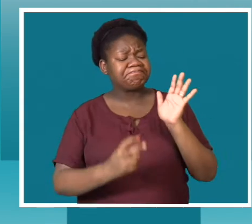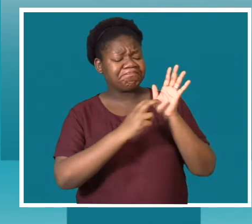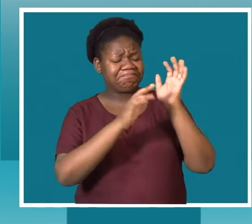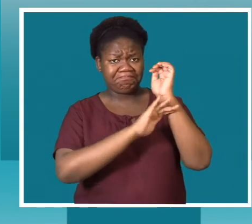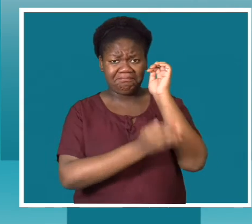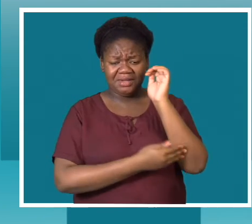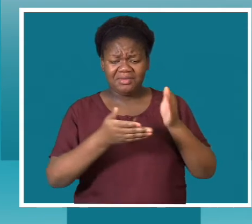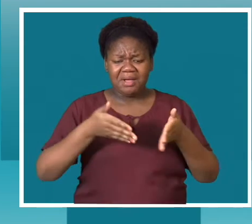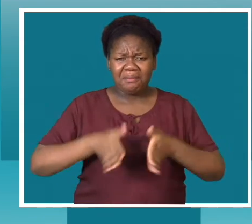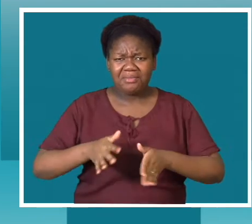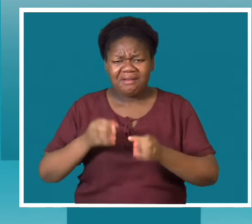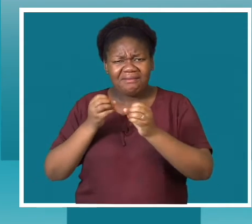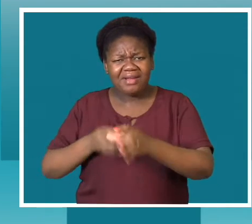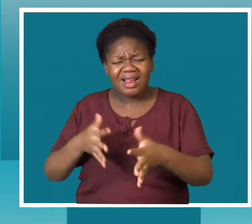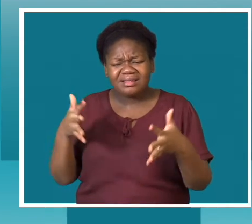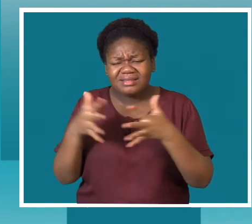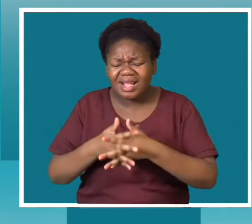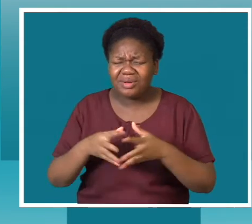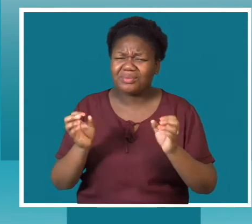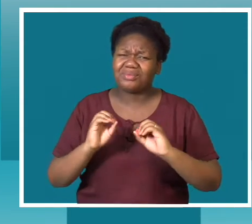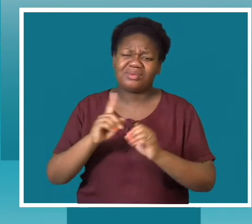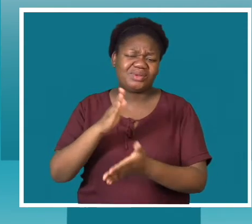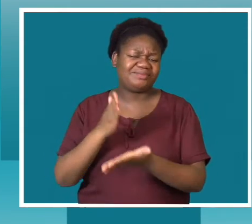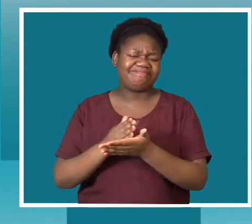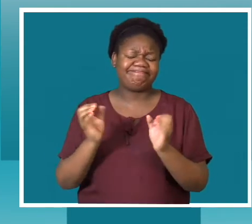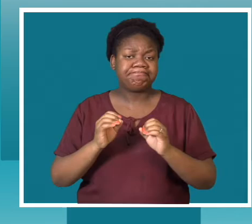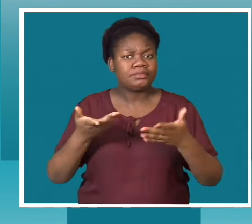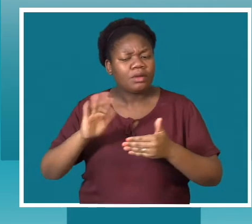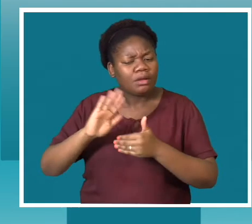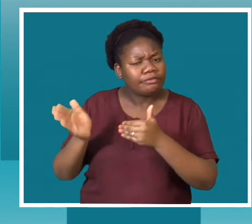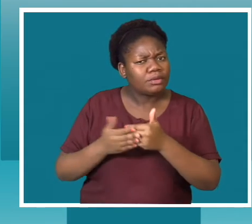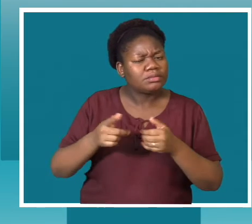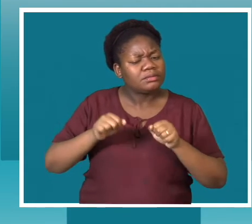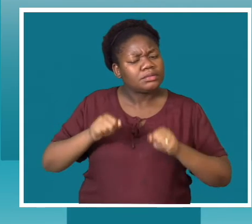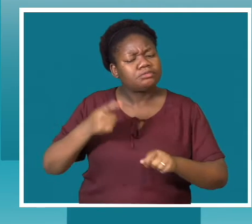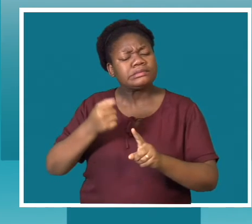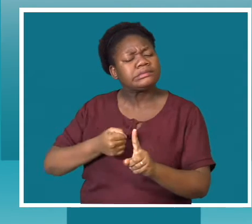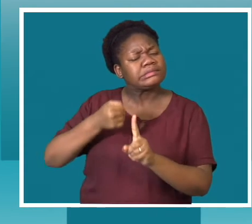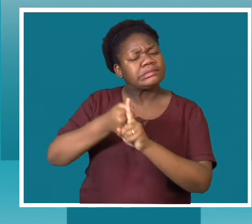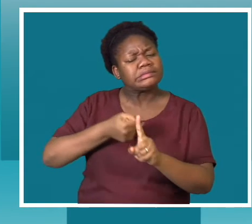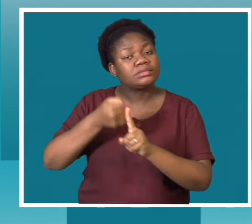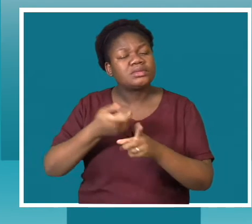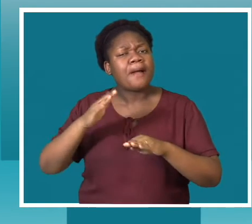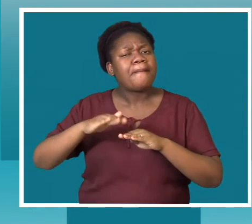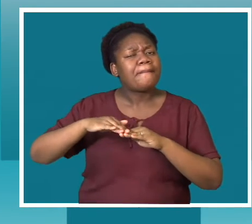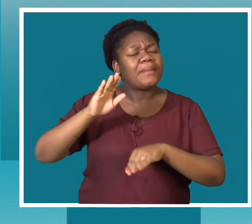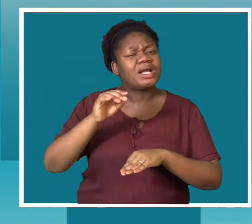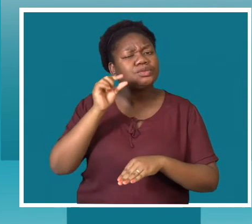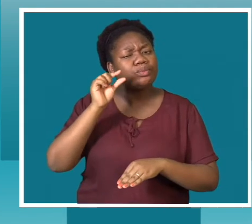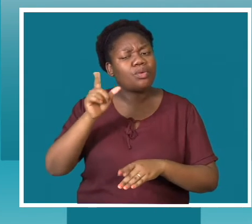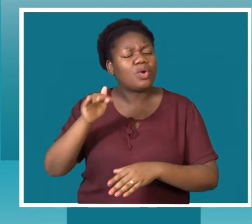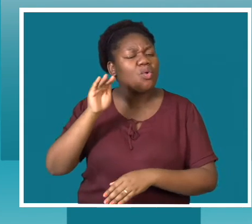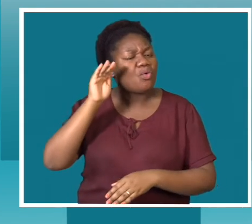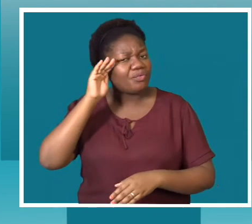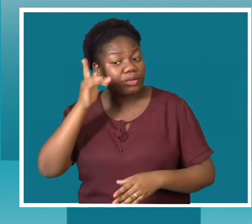Para combater os mitos e tabus à volta da sua saúde sexual e reprodutiva, adolescentes um pouco mais ousados